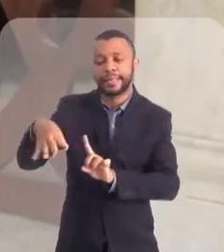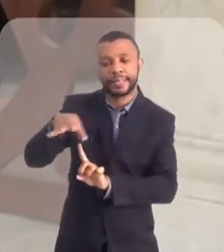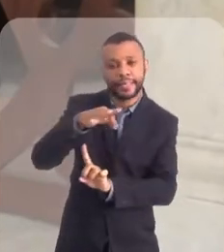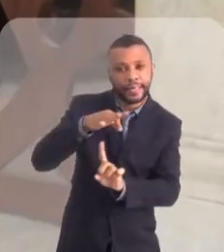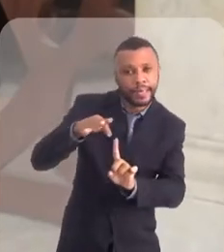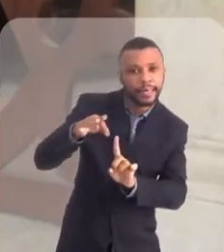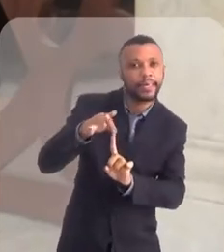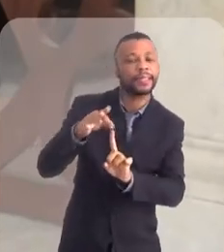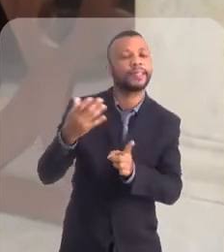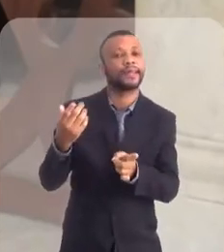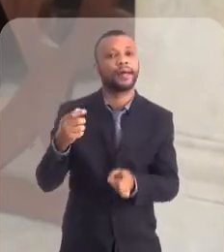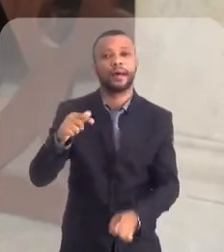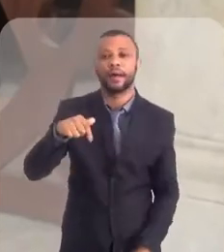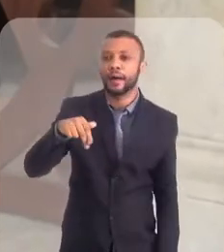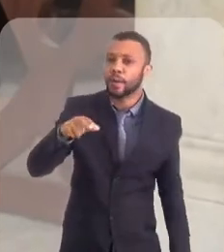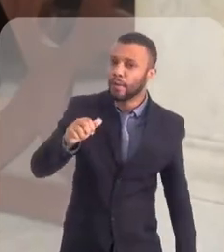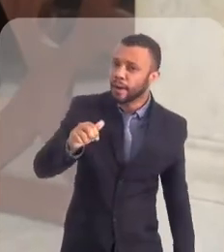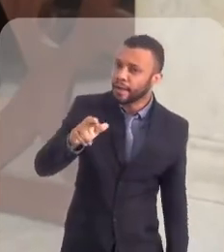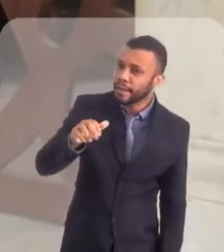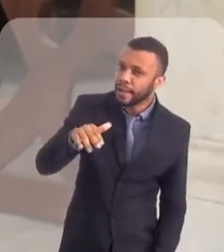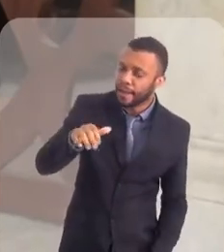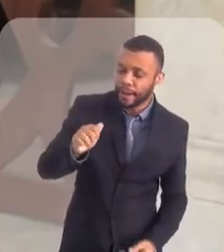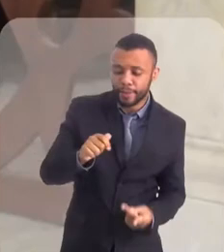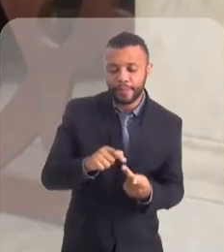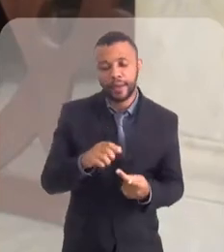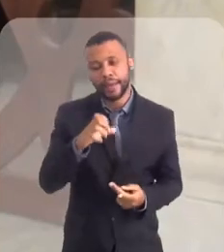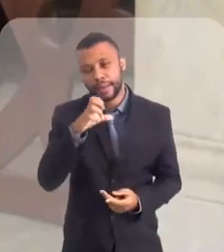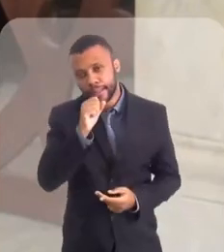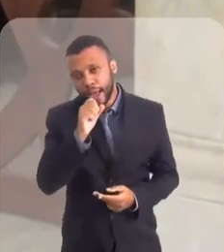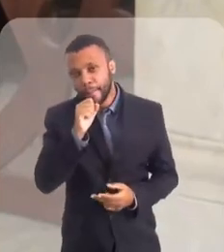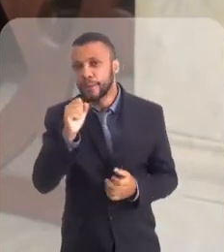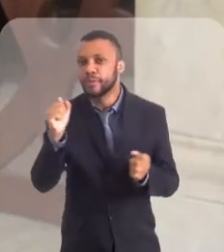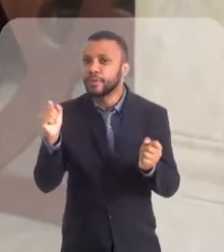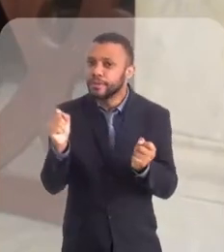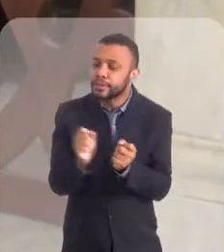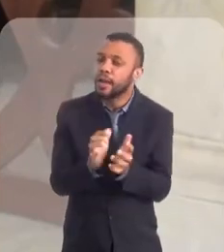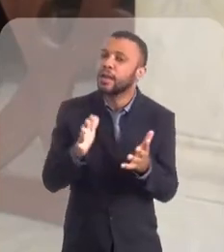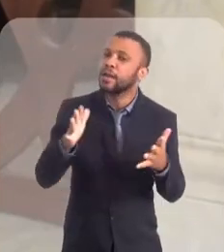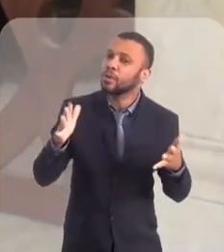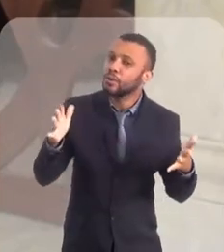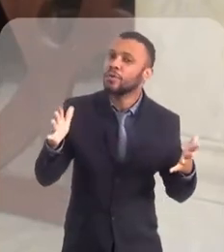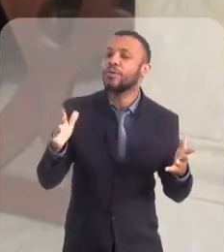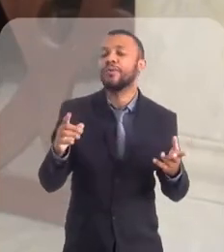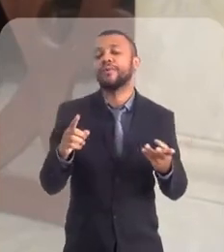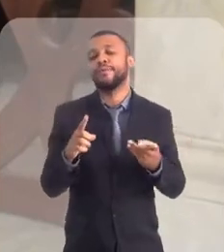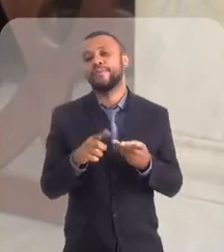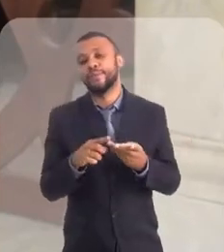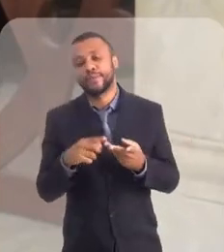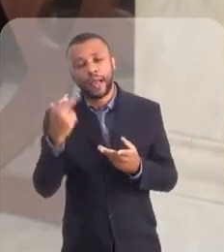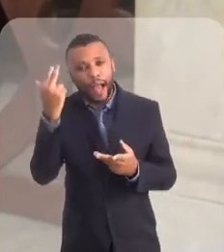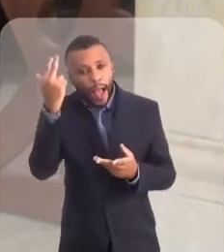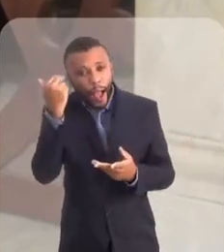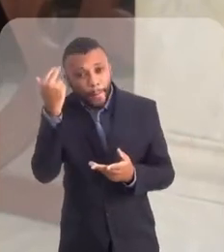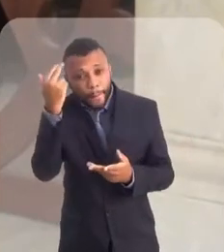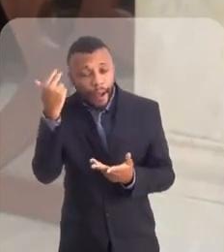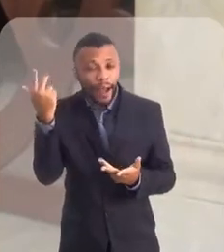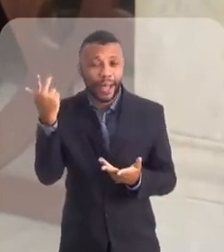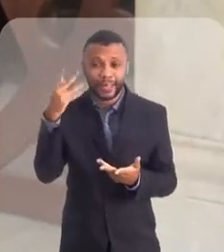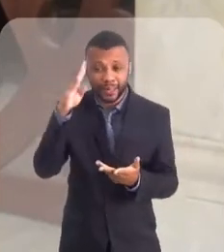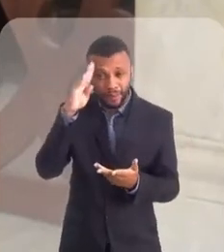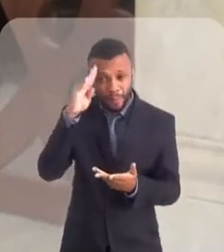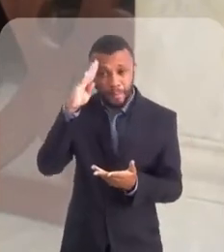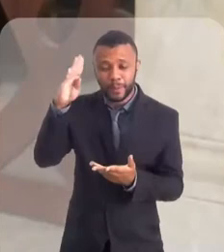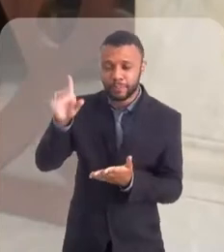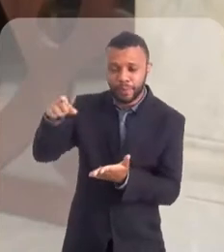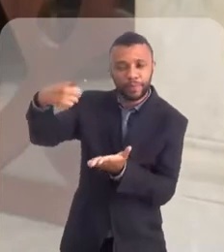Santa, a quaresma, sábado de aleluia, a Páscoa, que é o dia principal. Tudo